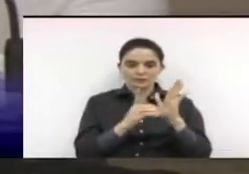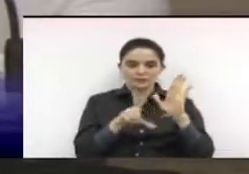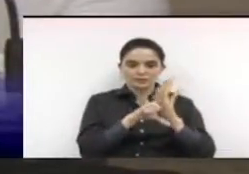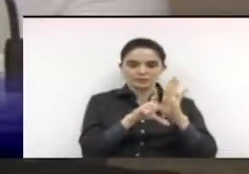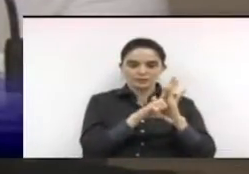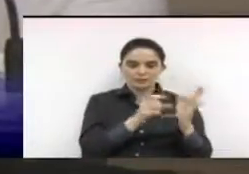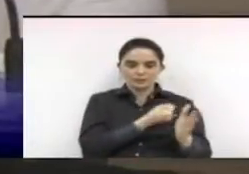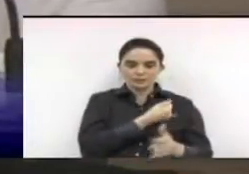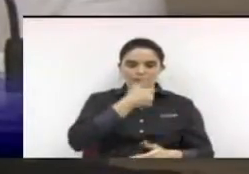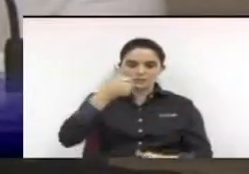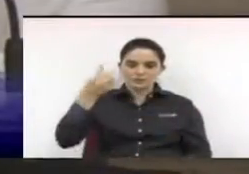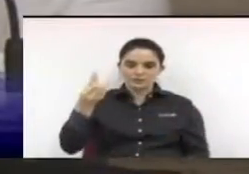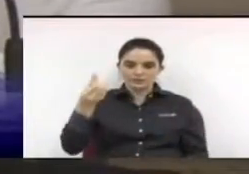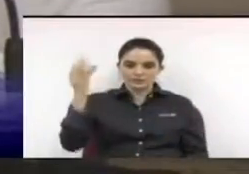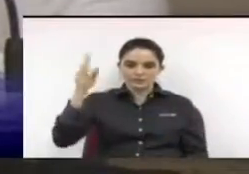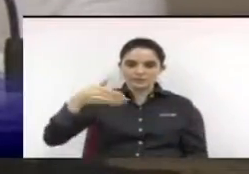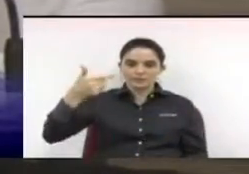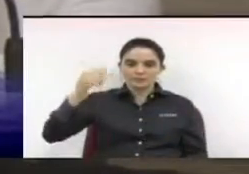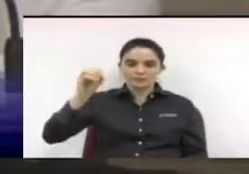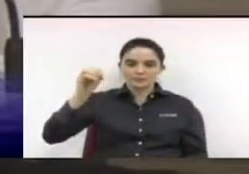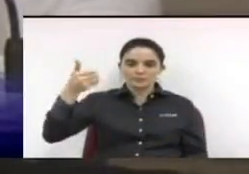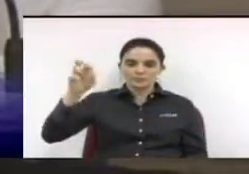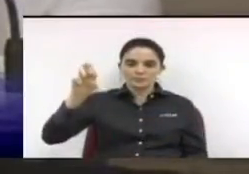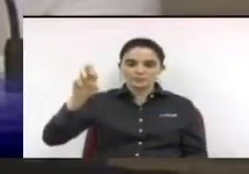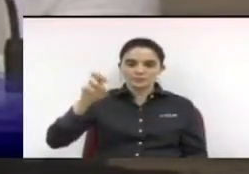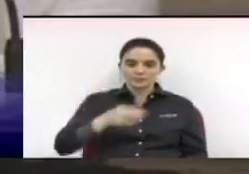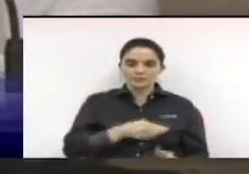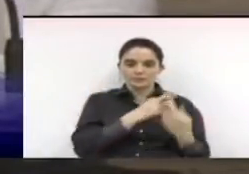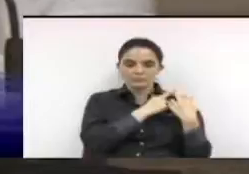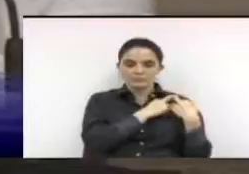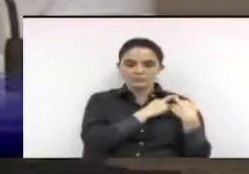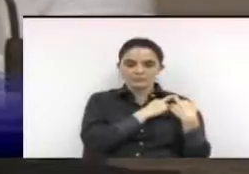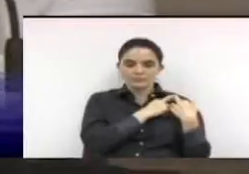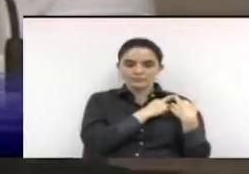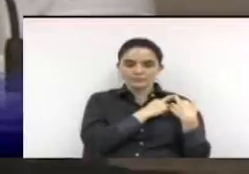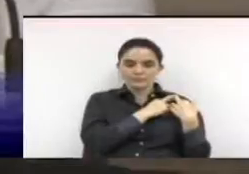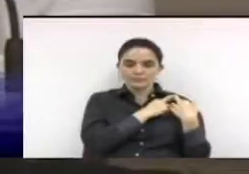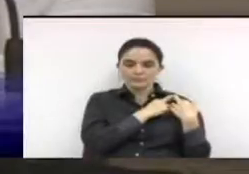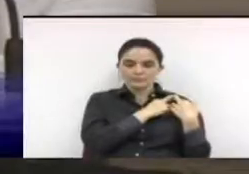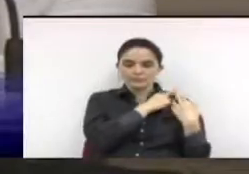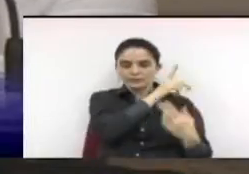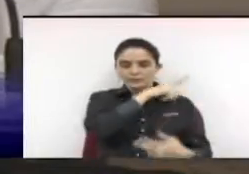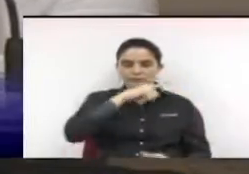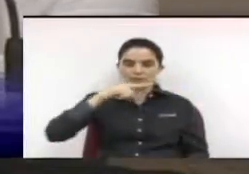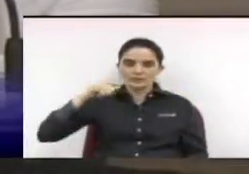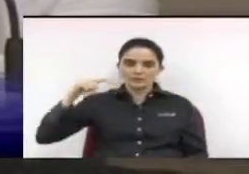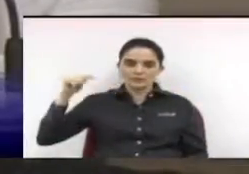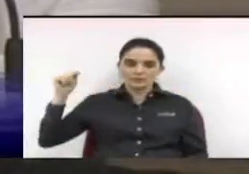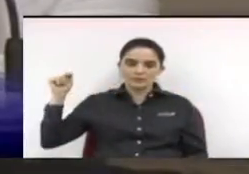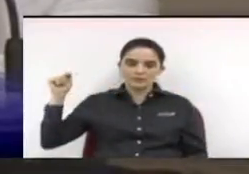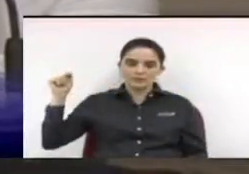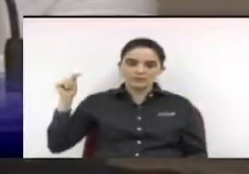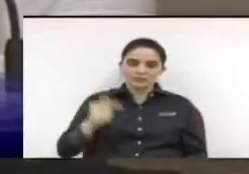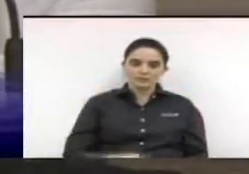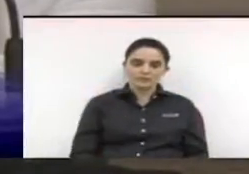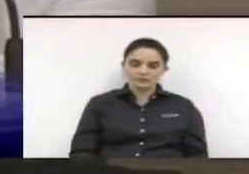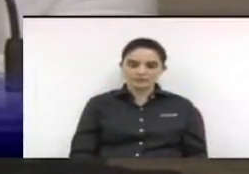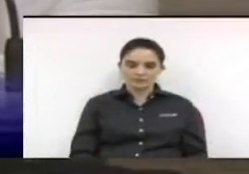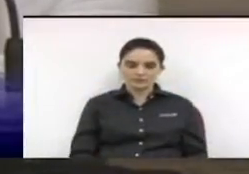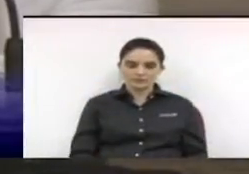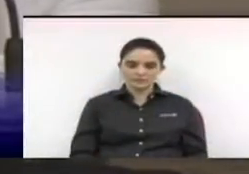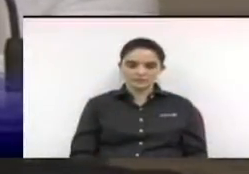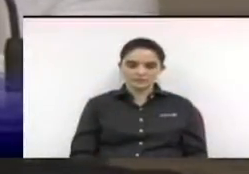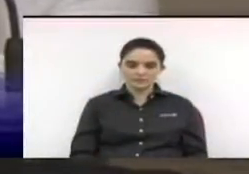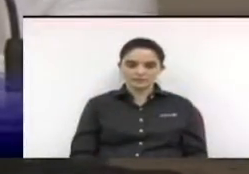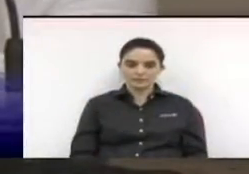decreto legislativo número 16 barra 2015 de autoria da nobre vereadora Mayra Rosana Gama de